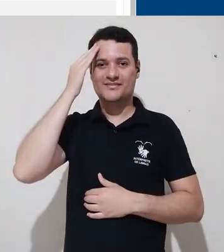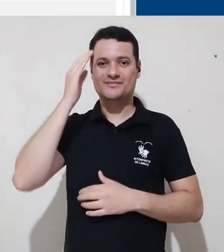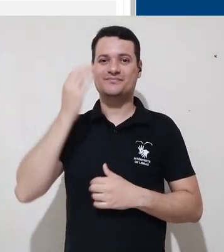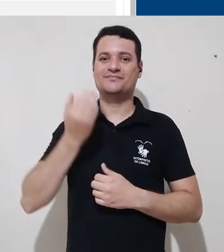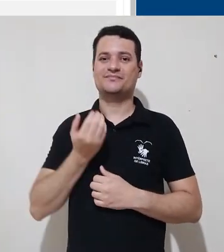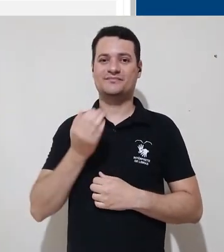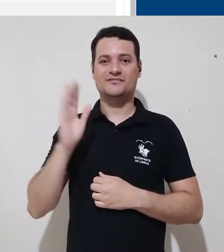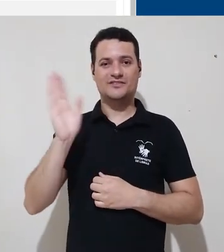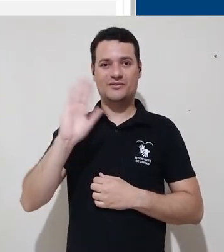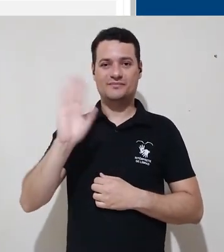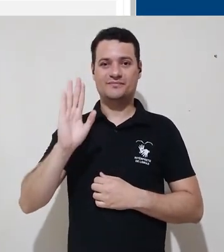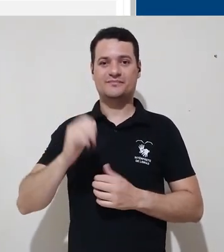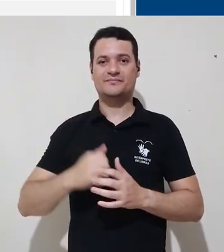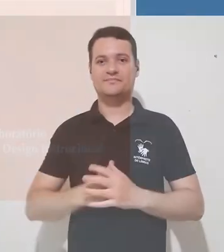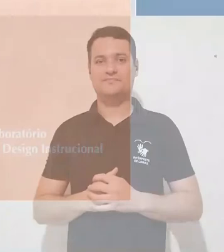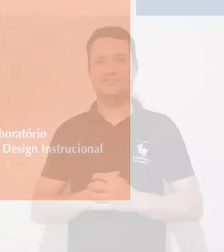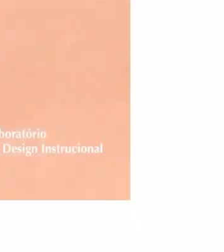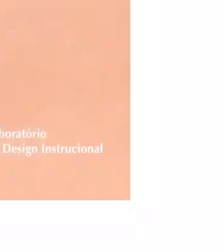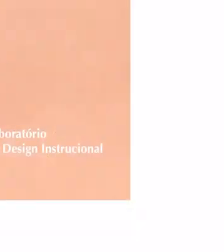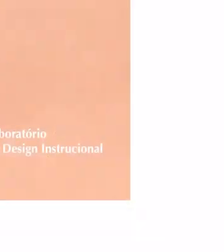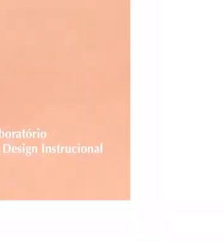entendido. Até a próxima aula.